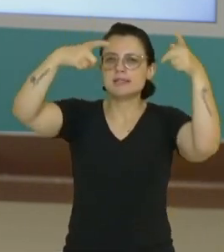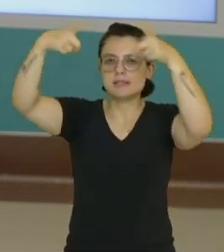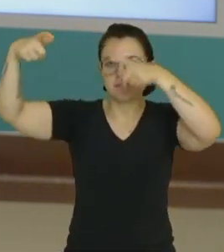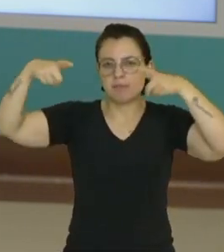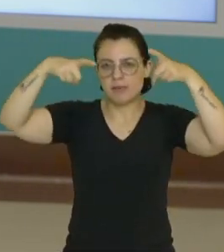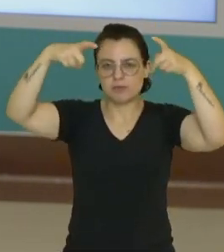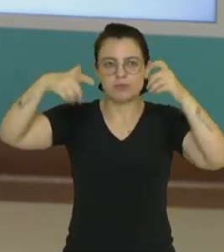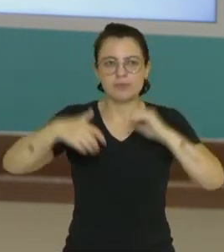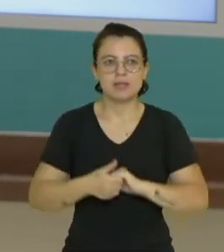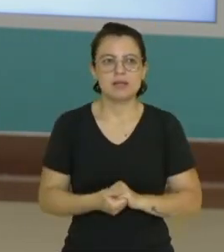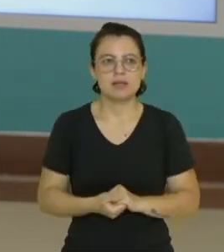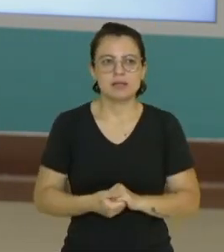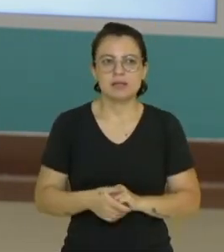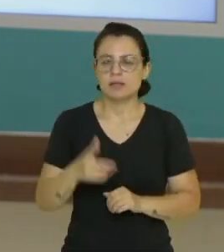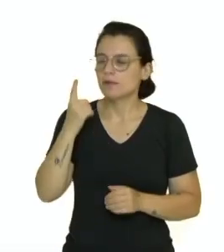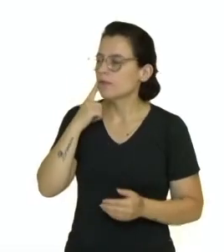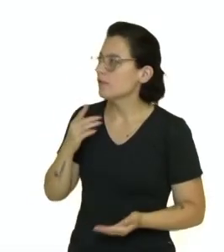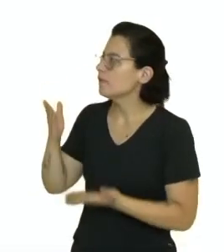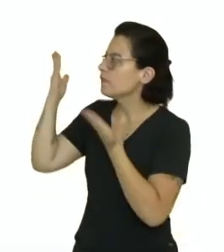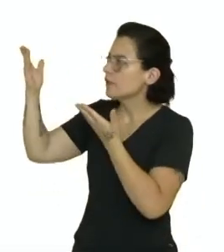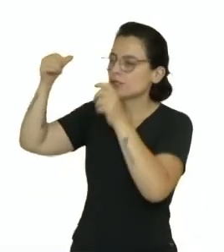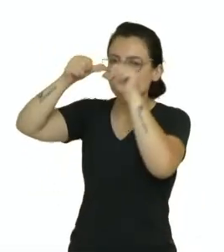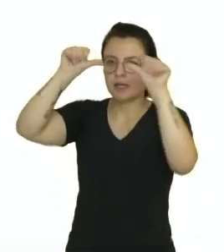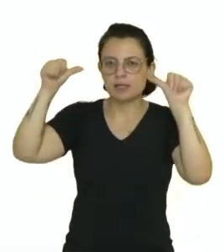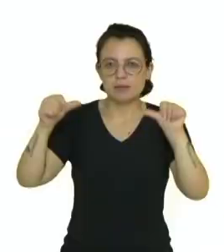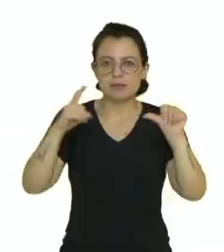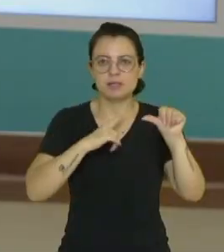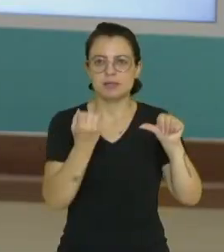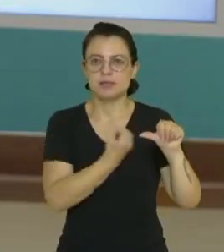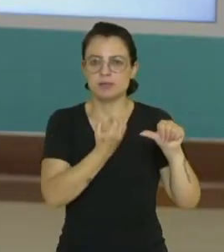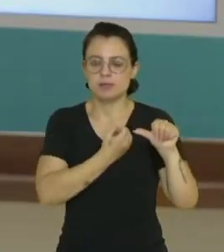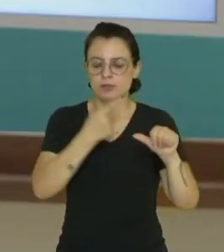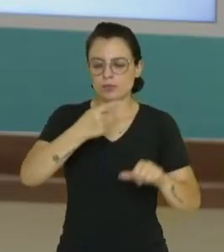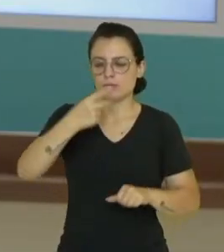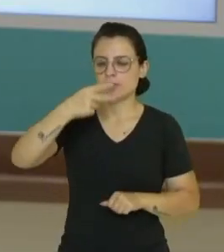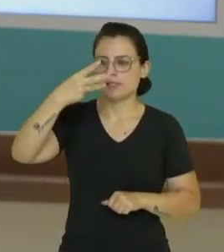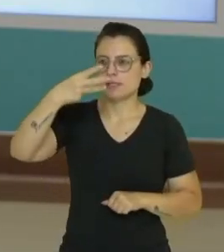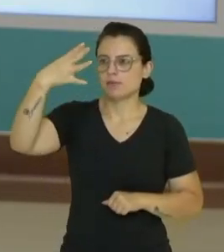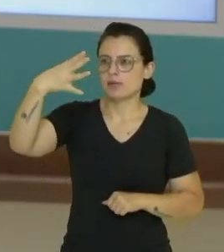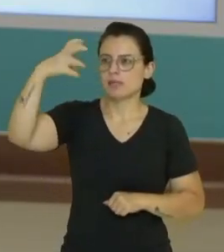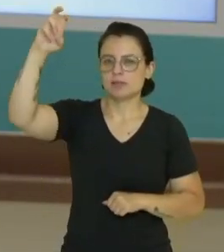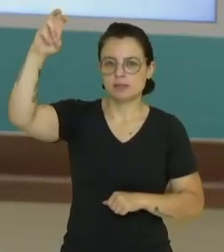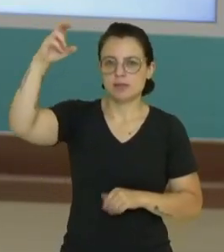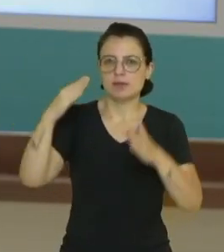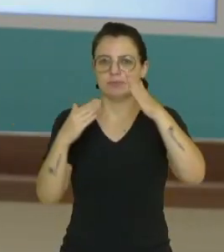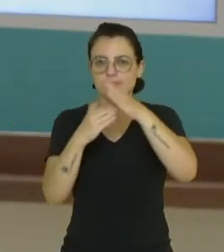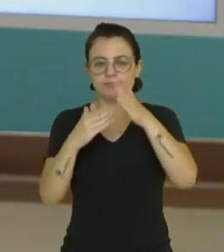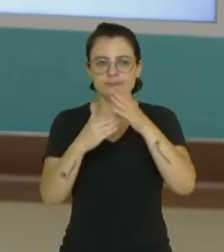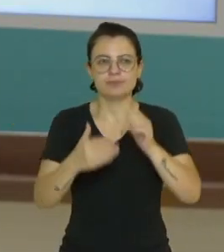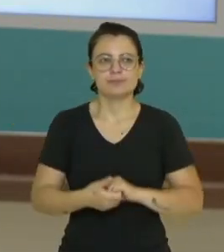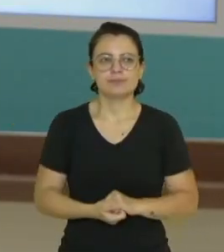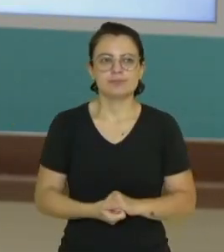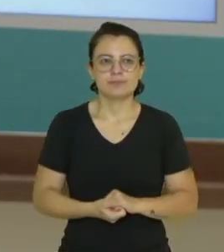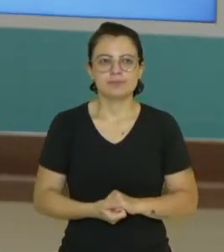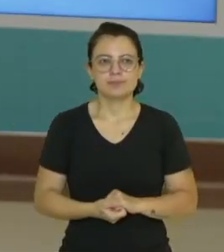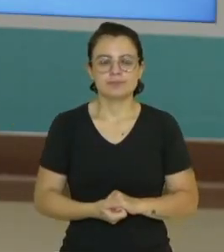exosfera. Dê uma olhada aqui na imagem, numerado de um a cinco, até essas camadas.